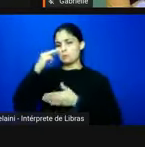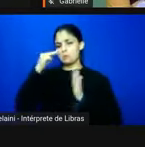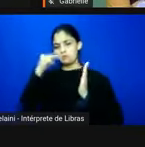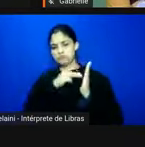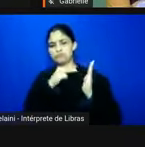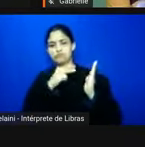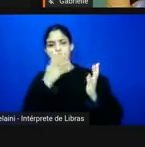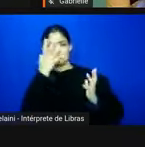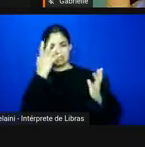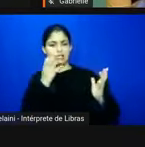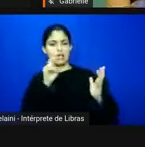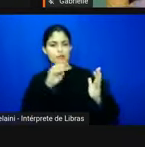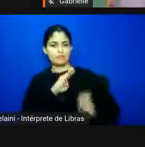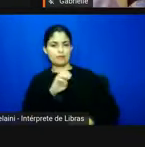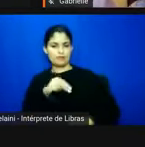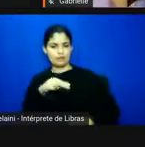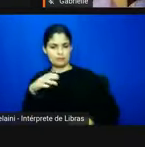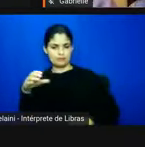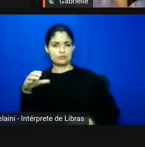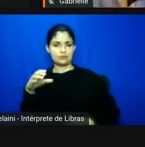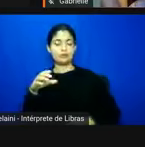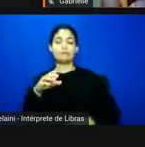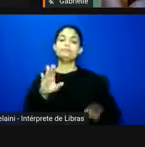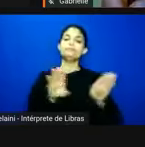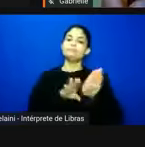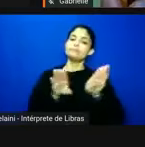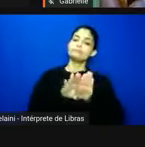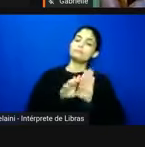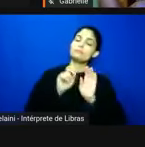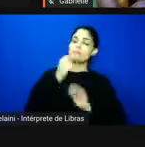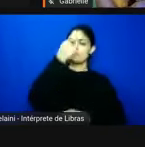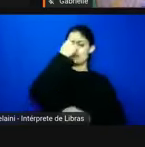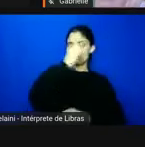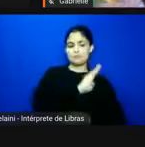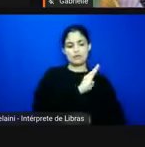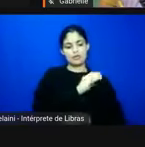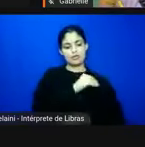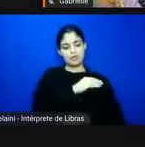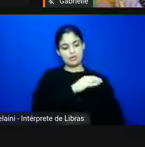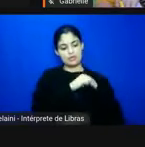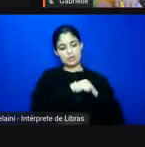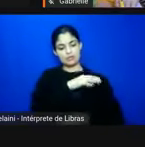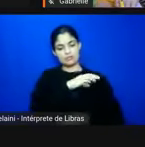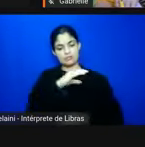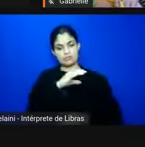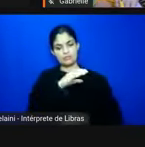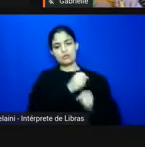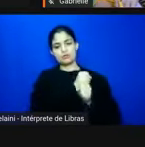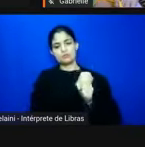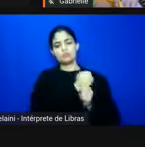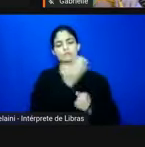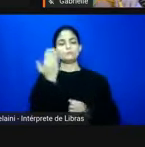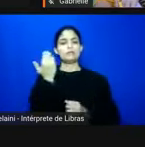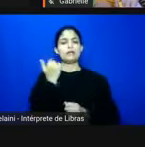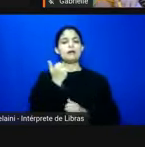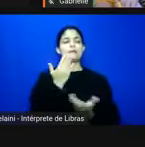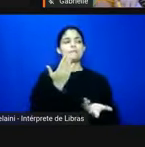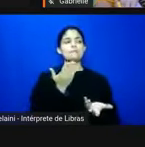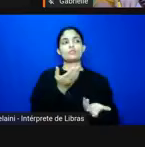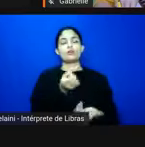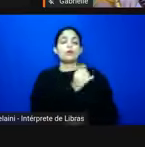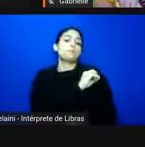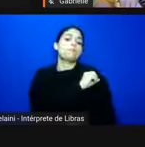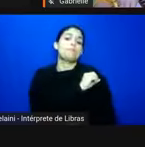naquilo que está previsto pensando a BNCC nos anos do ensino fundamental né